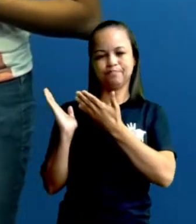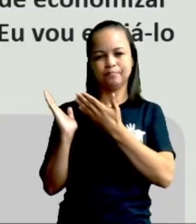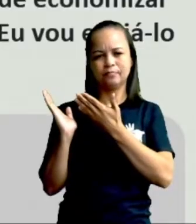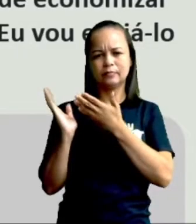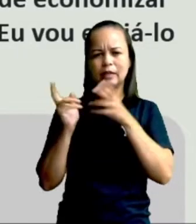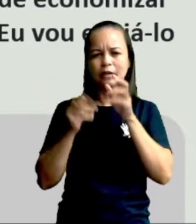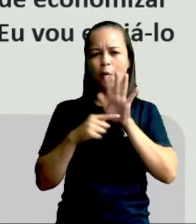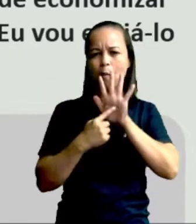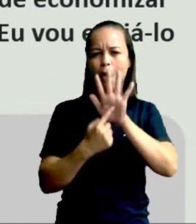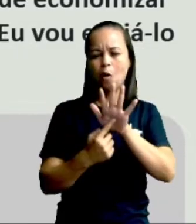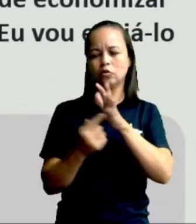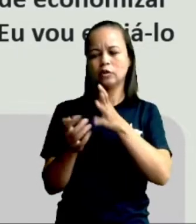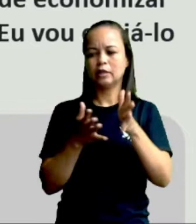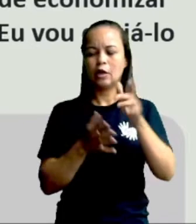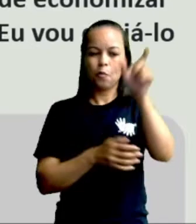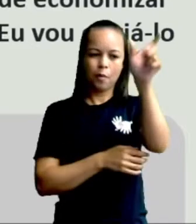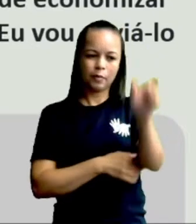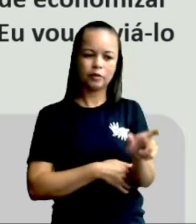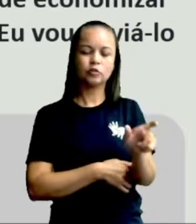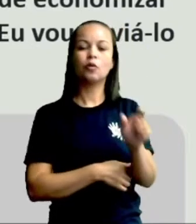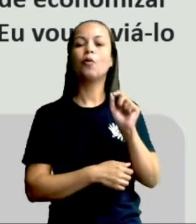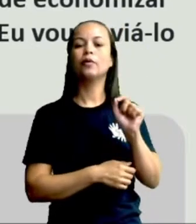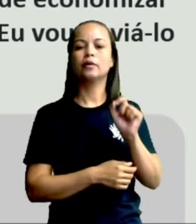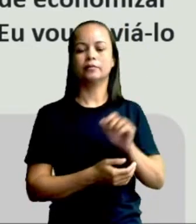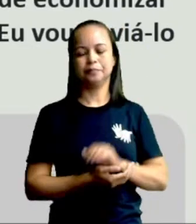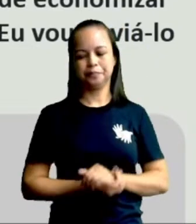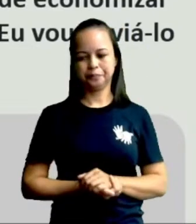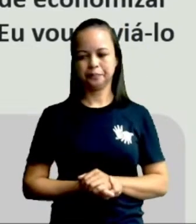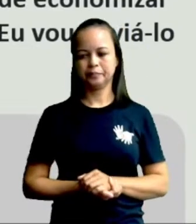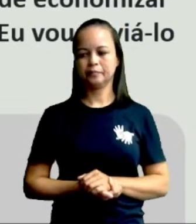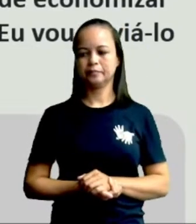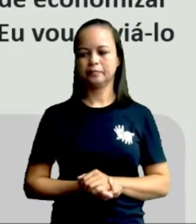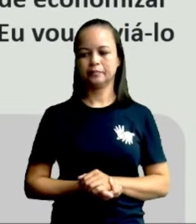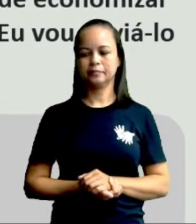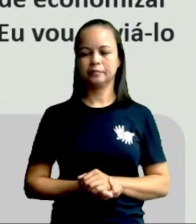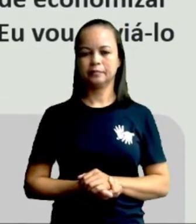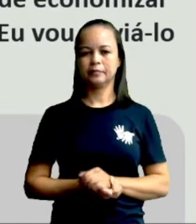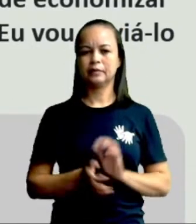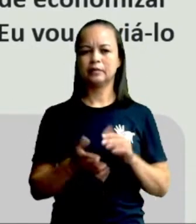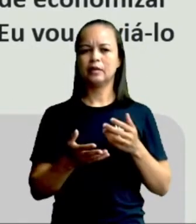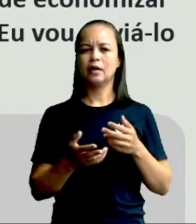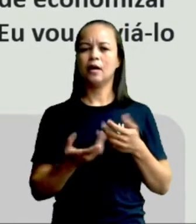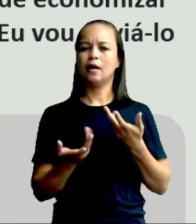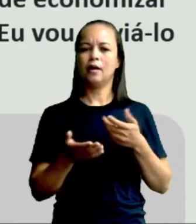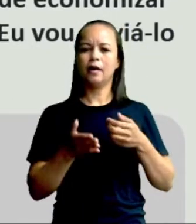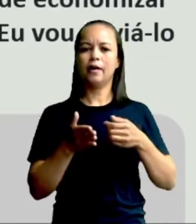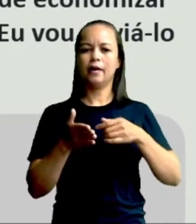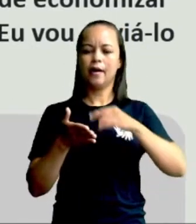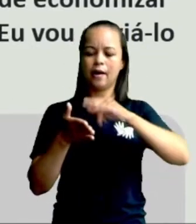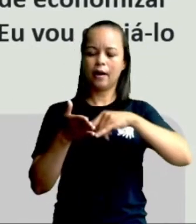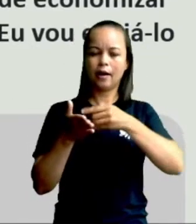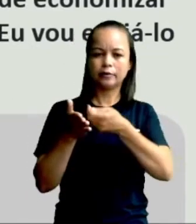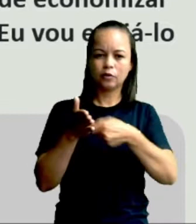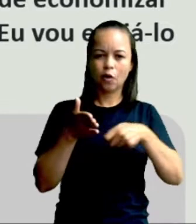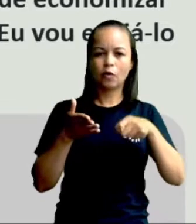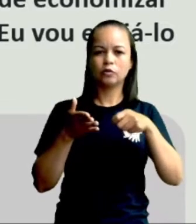mostra alguém aí dizendo Reports due today, ou seja, relatórios para hoje.